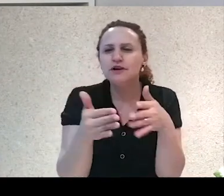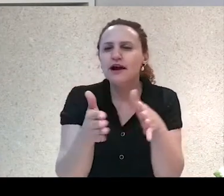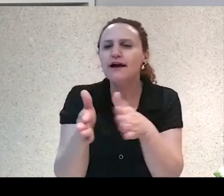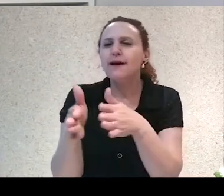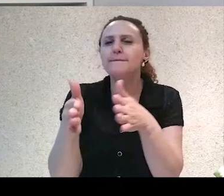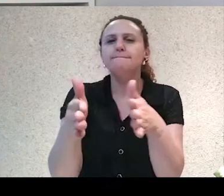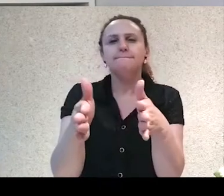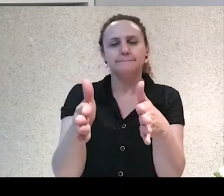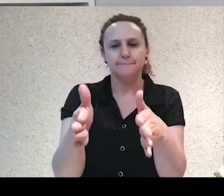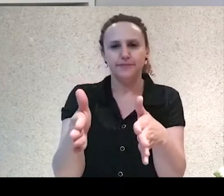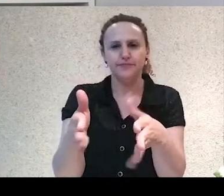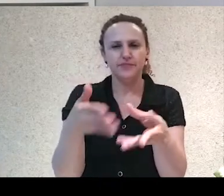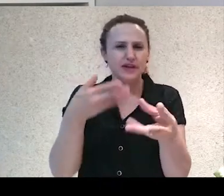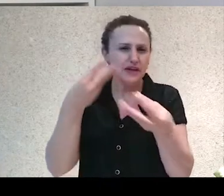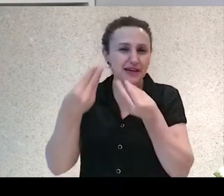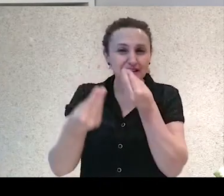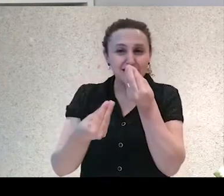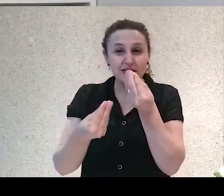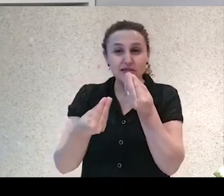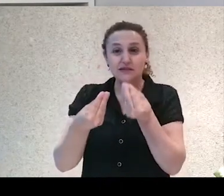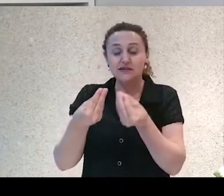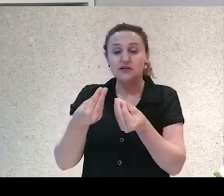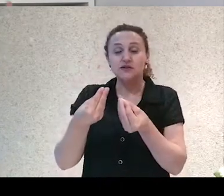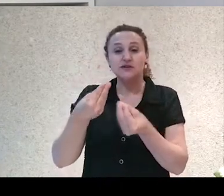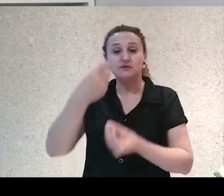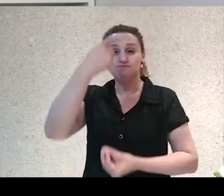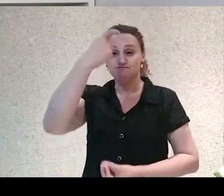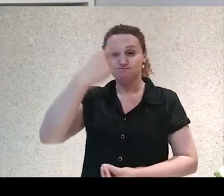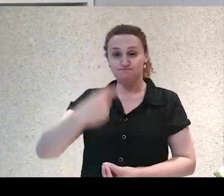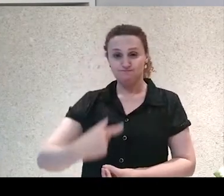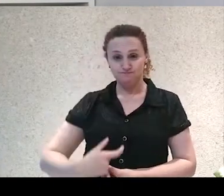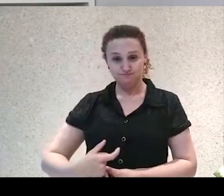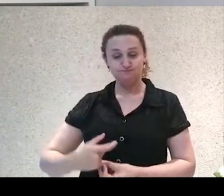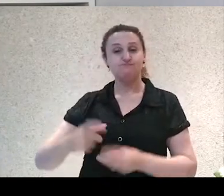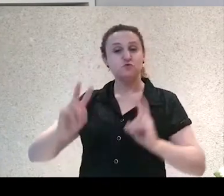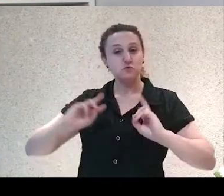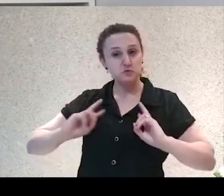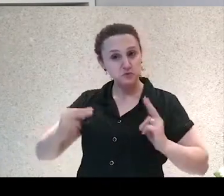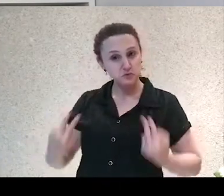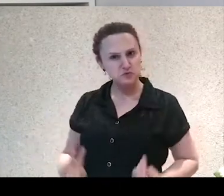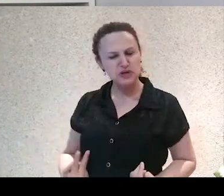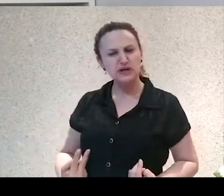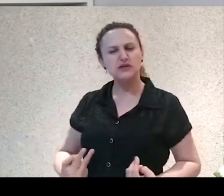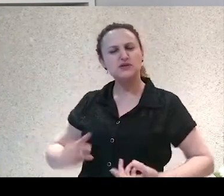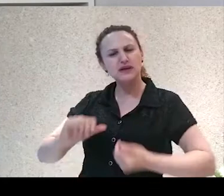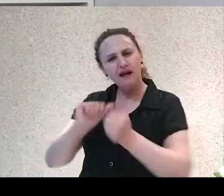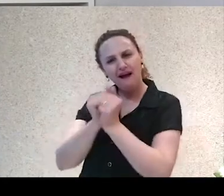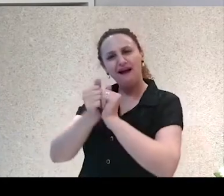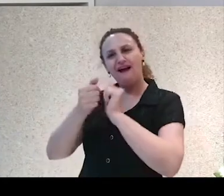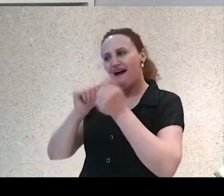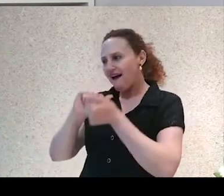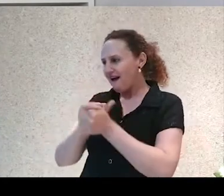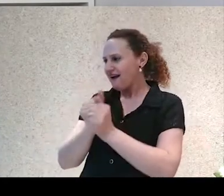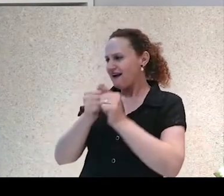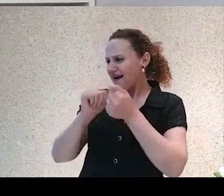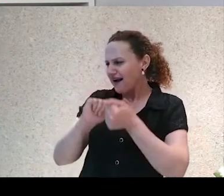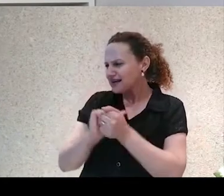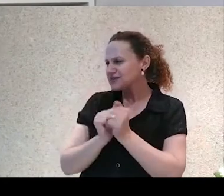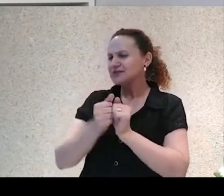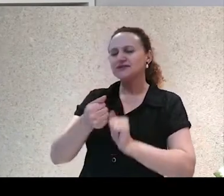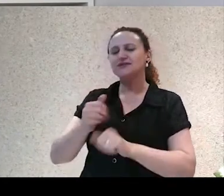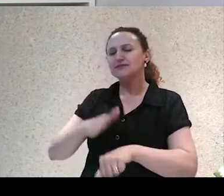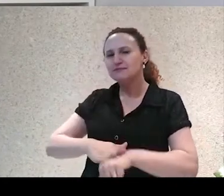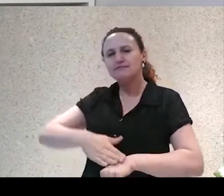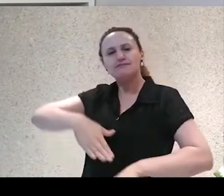gente, de seres mais primitivos, pudemos nos acostumar, nos agrupar em grupos cada vez